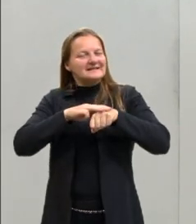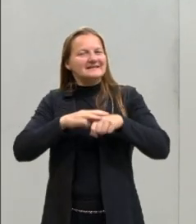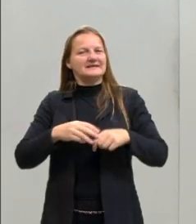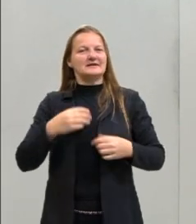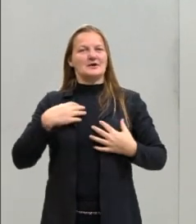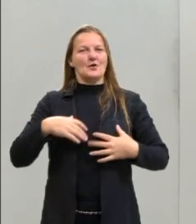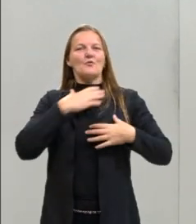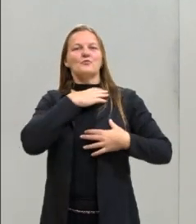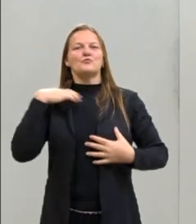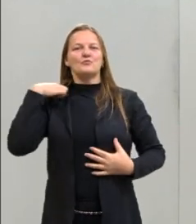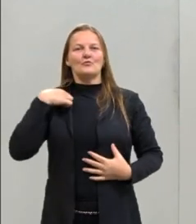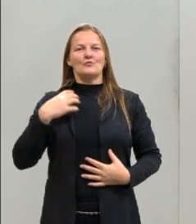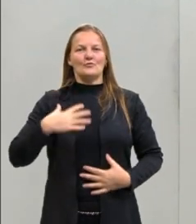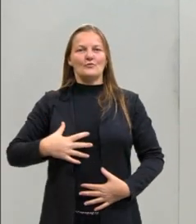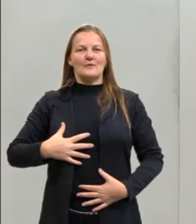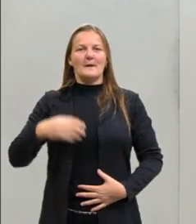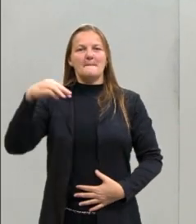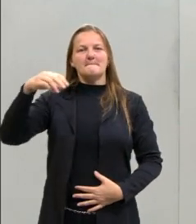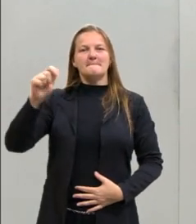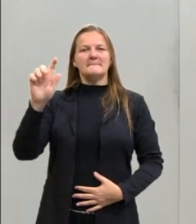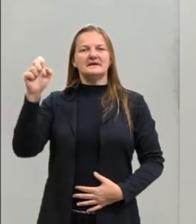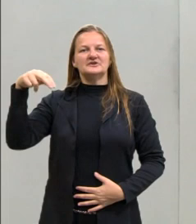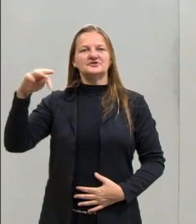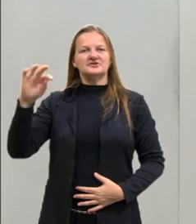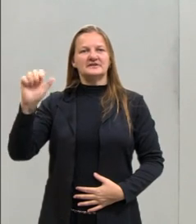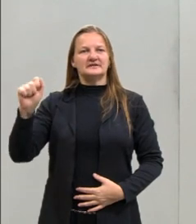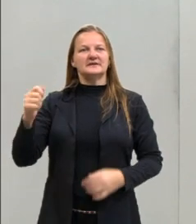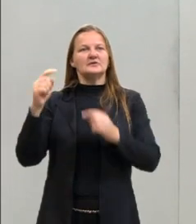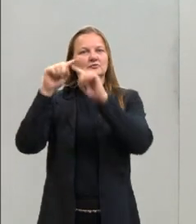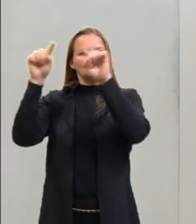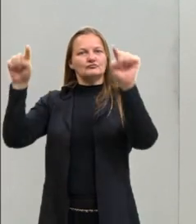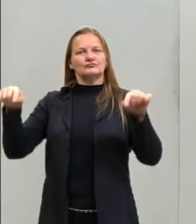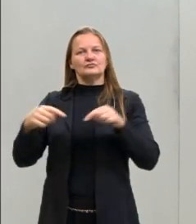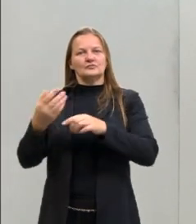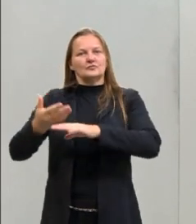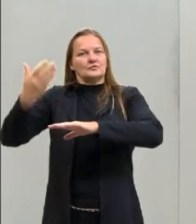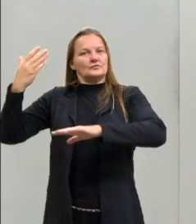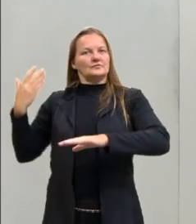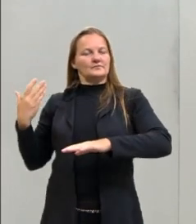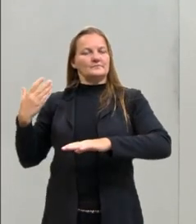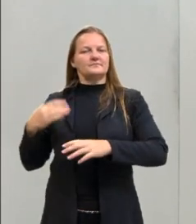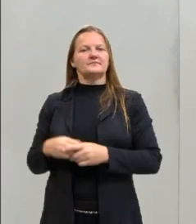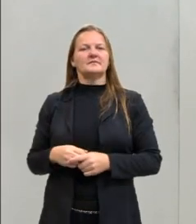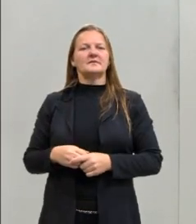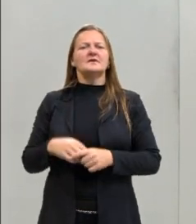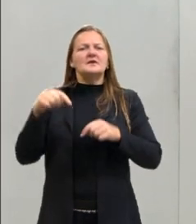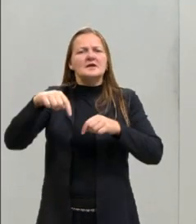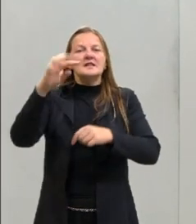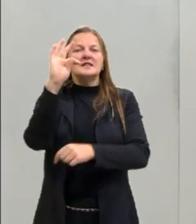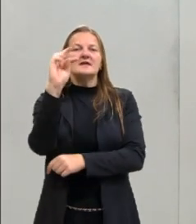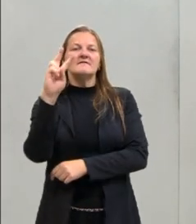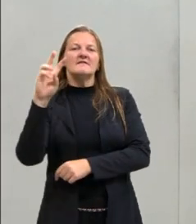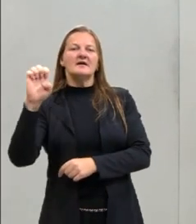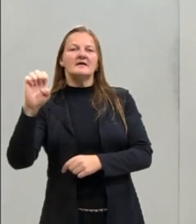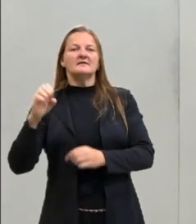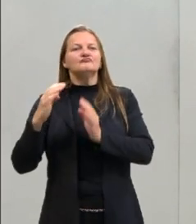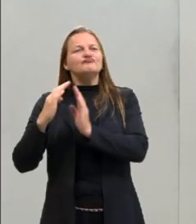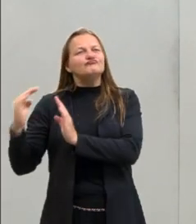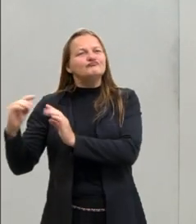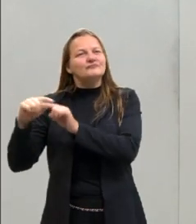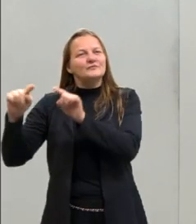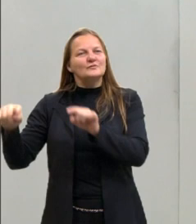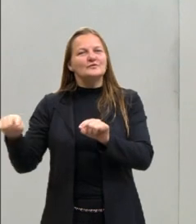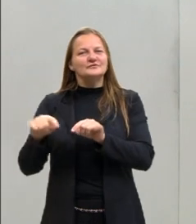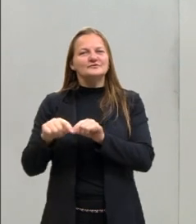magenta do projeto. Atrás de mim aqui o quadro do Pré-ENEM, no estúdio da TVE. E aqui no cantinho da TV,